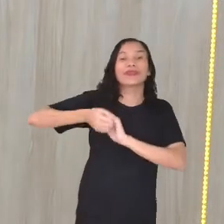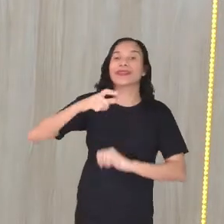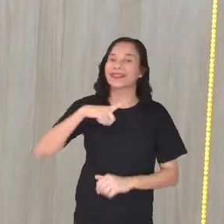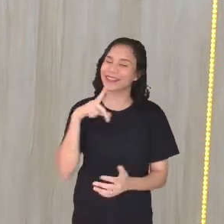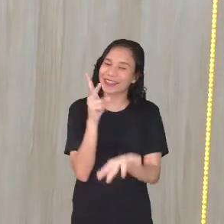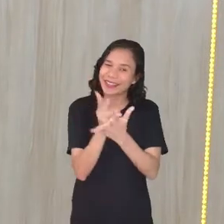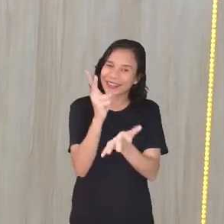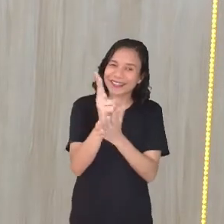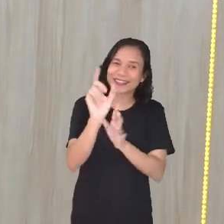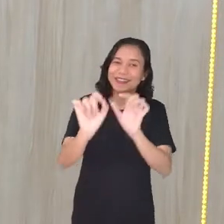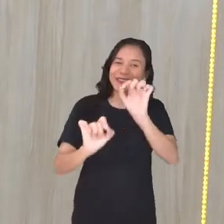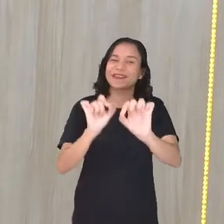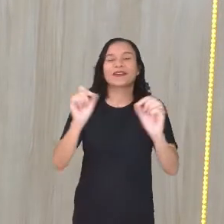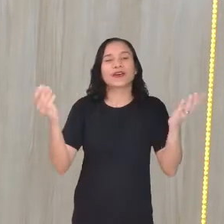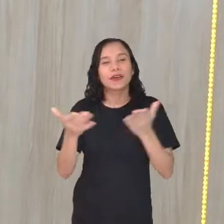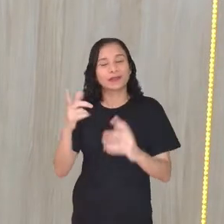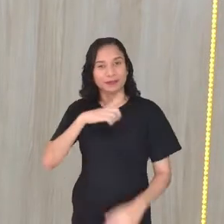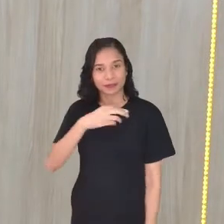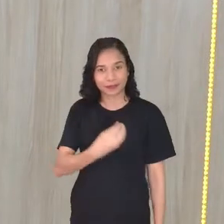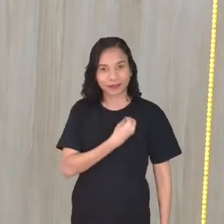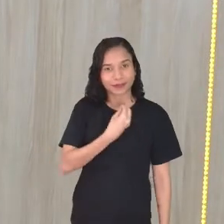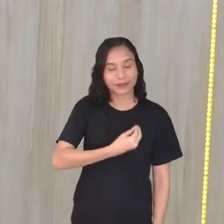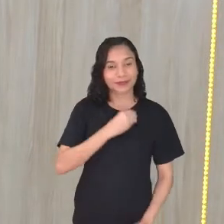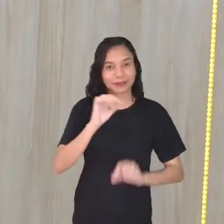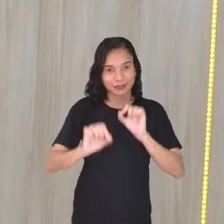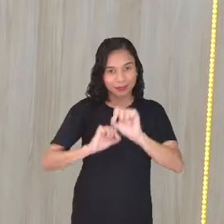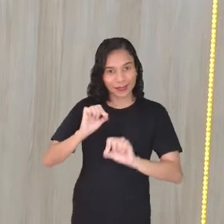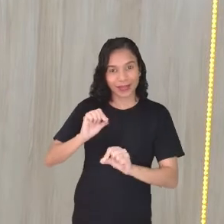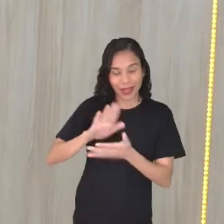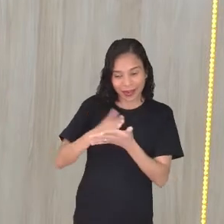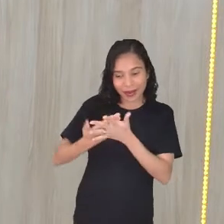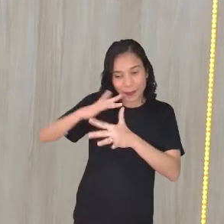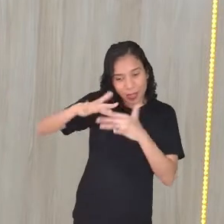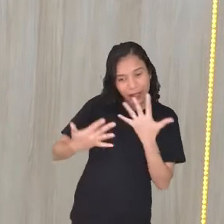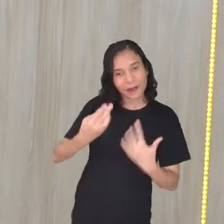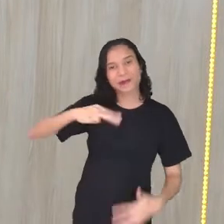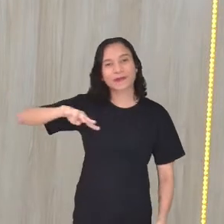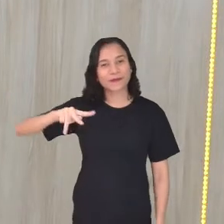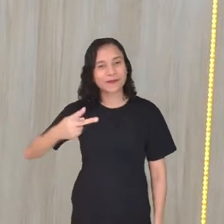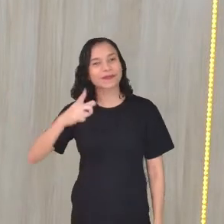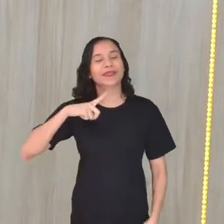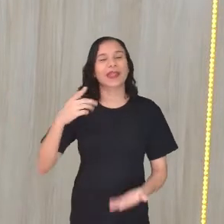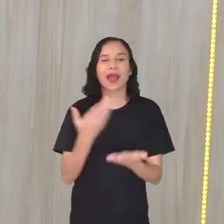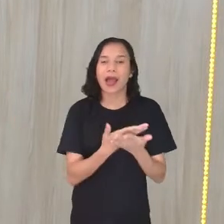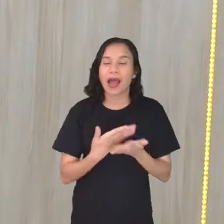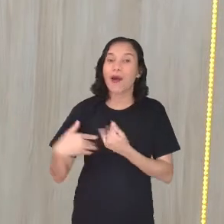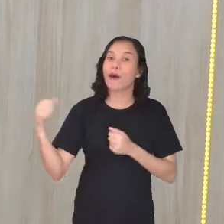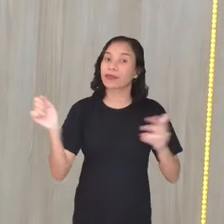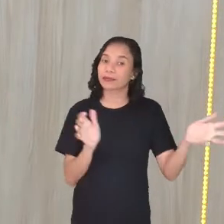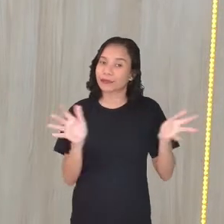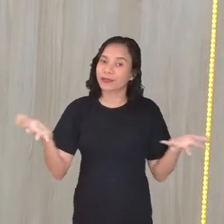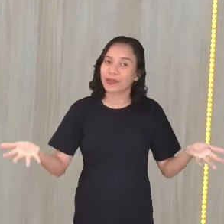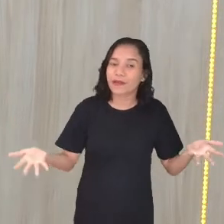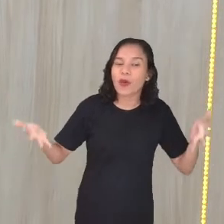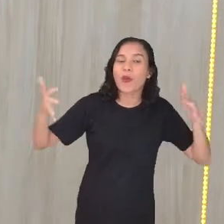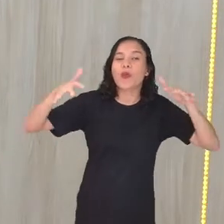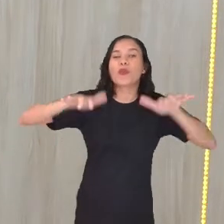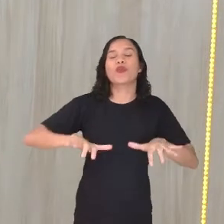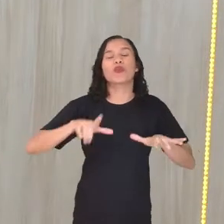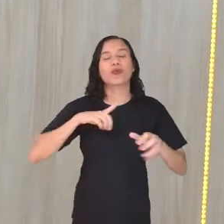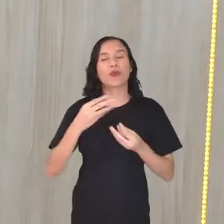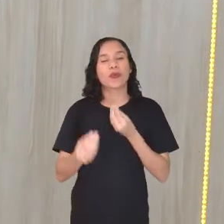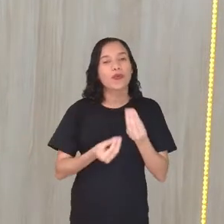Como sempre, estou aqui contando com a presença de Helena, deixando essa aula mais acessível, fazendo a